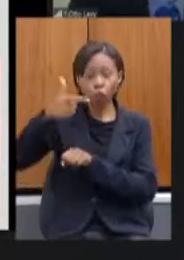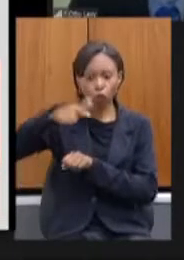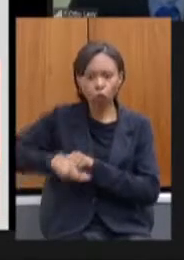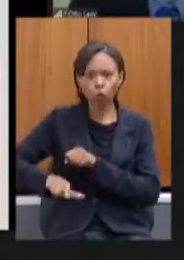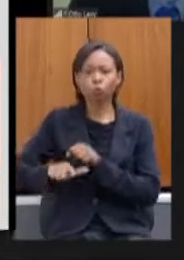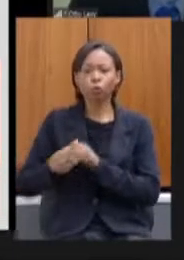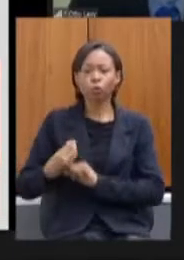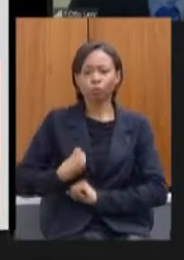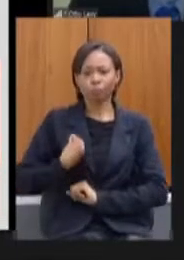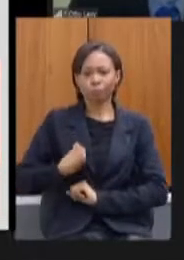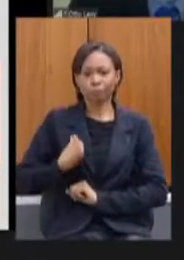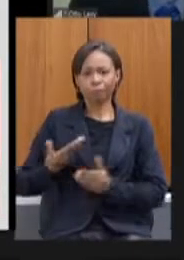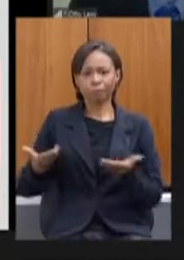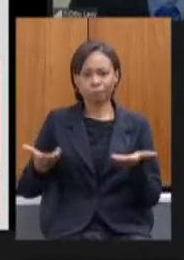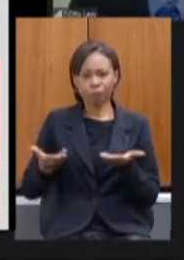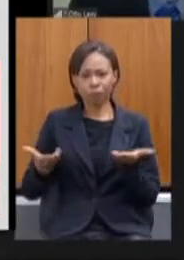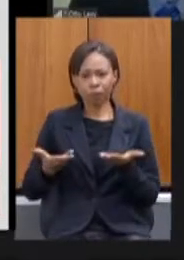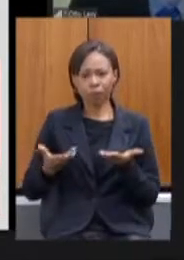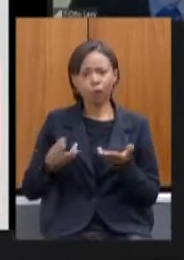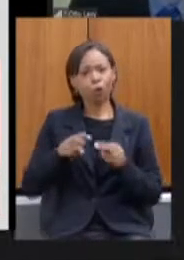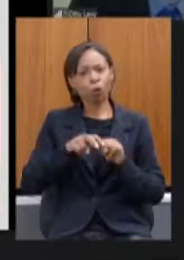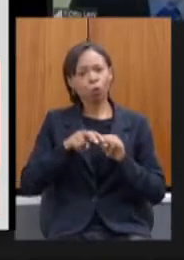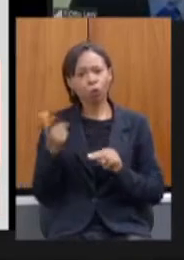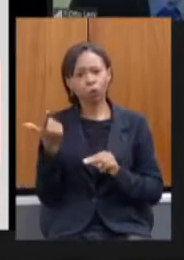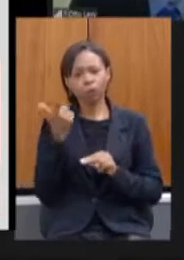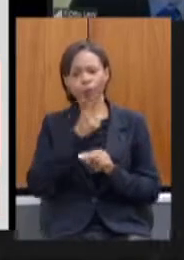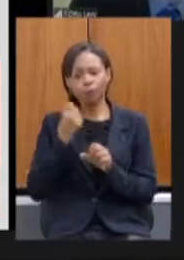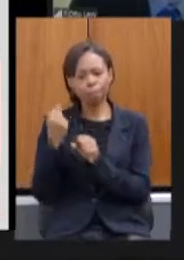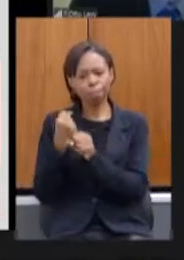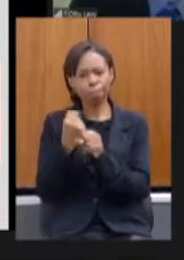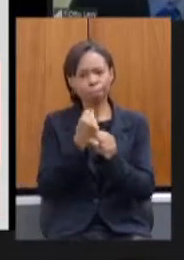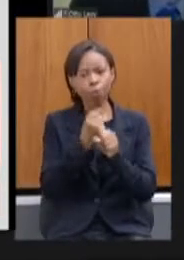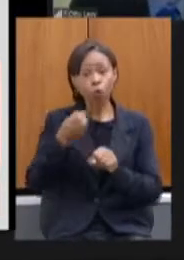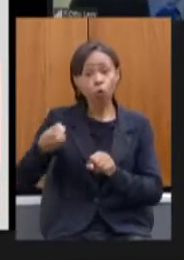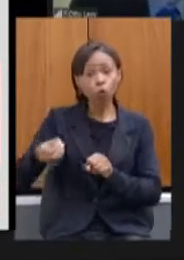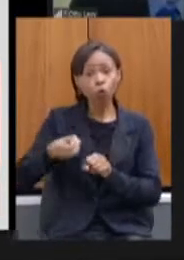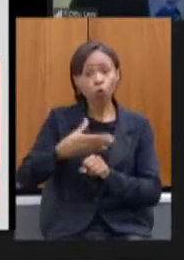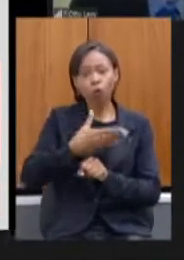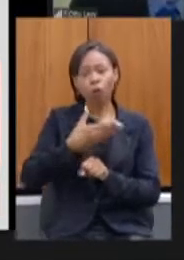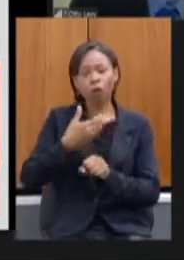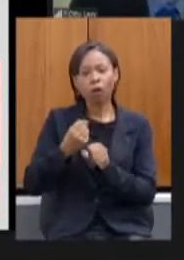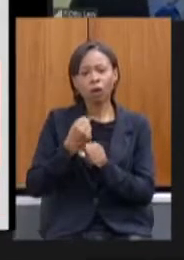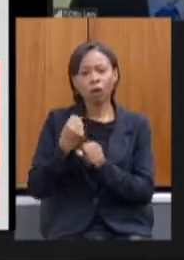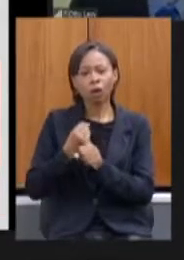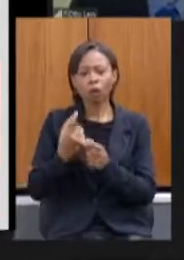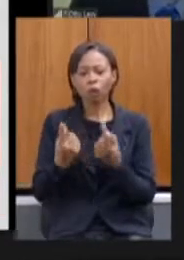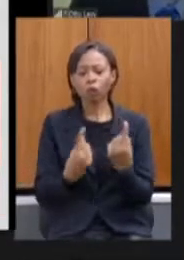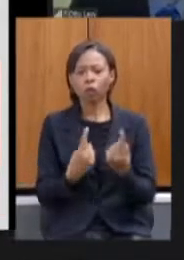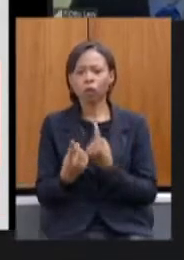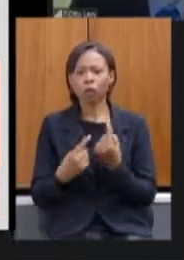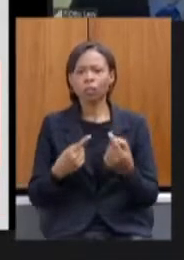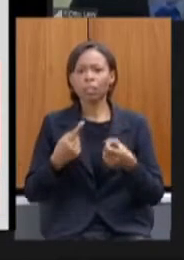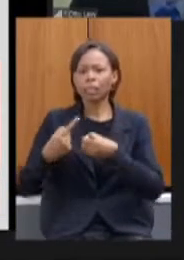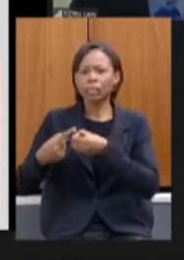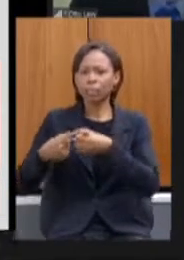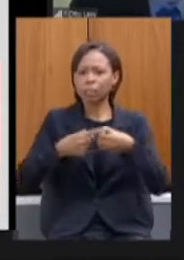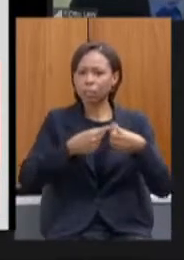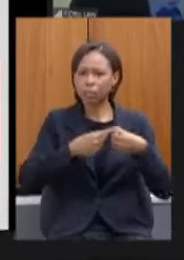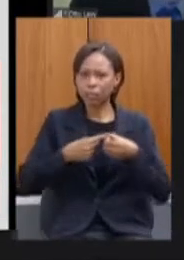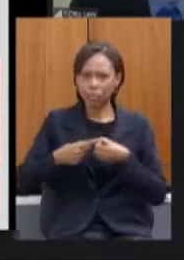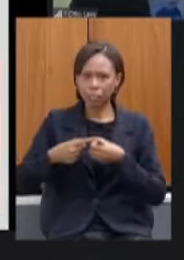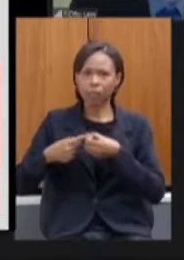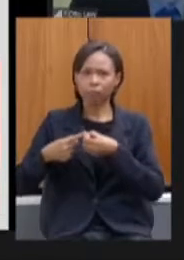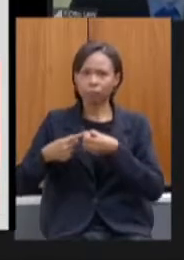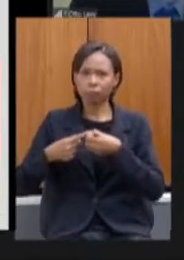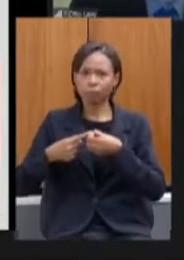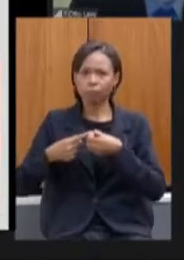novas obras rodoviárias em cidades como Cataguases Uberlândia Goianá Barreira do